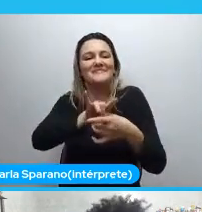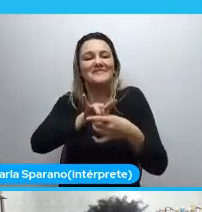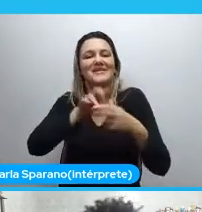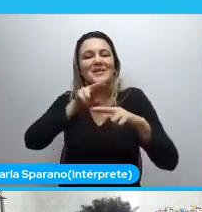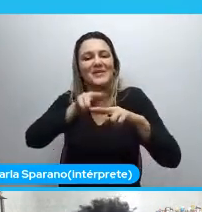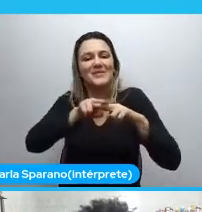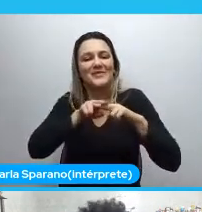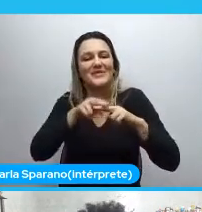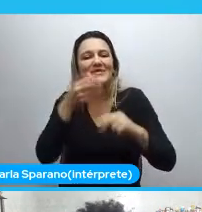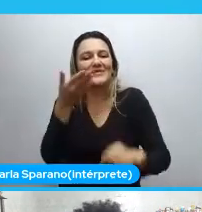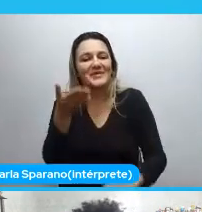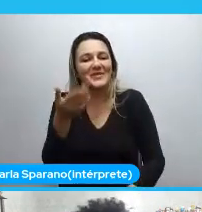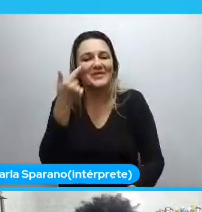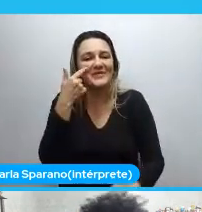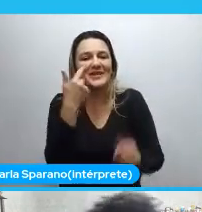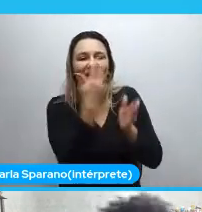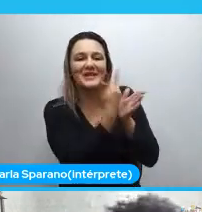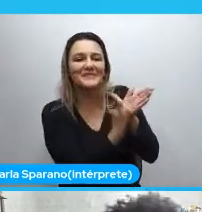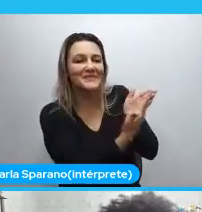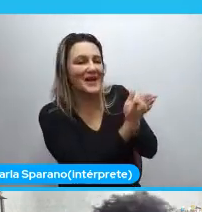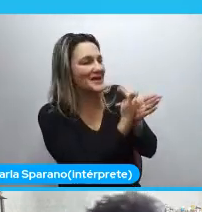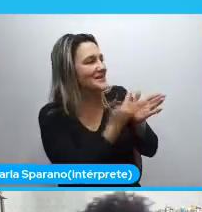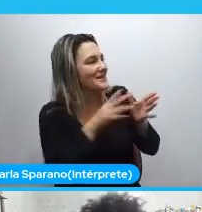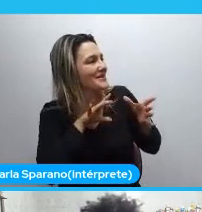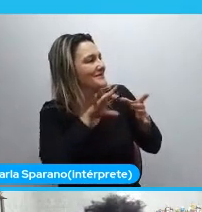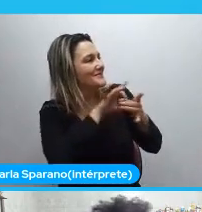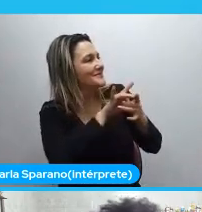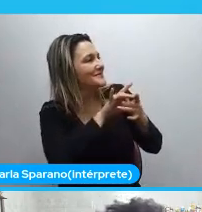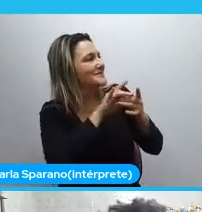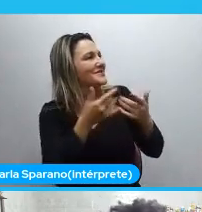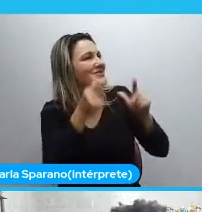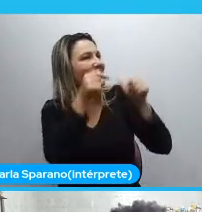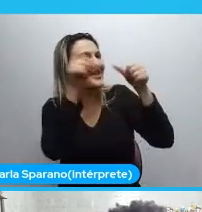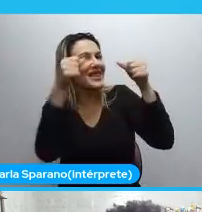imagem. Porque eu quero fazer um adesivo e colar em todos os lugares. É isso.